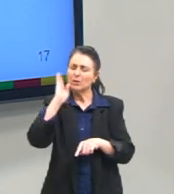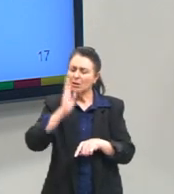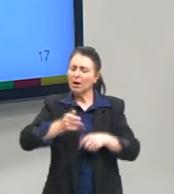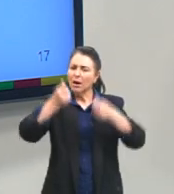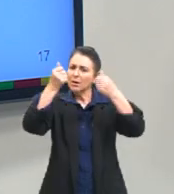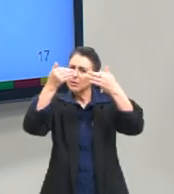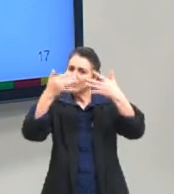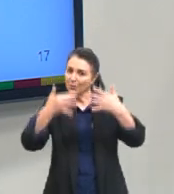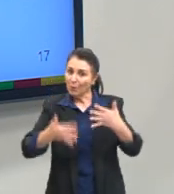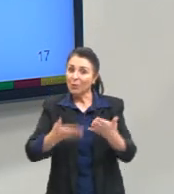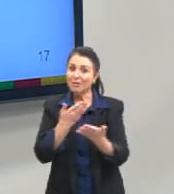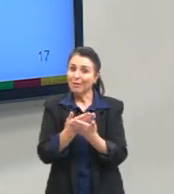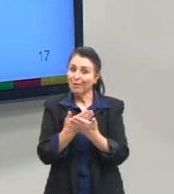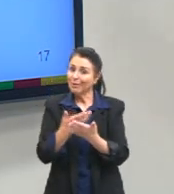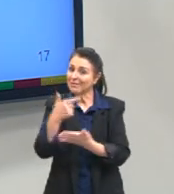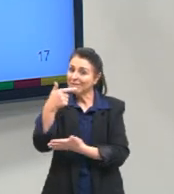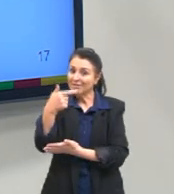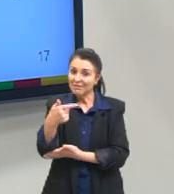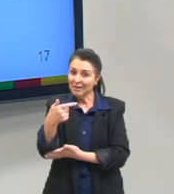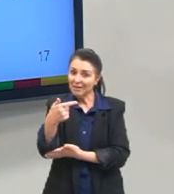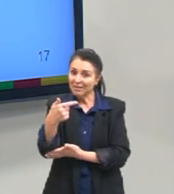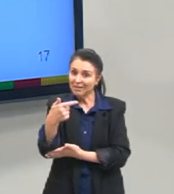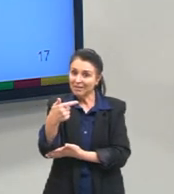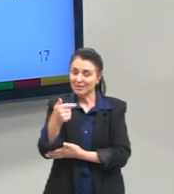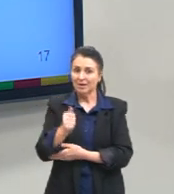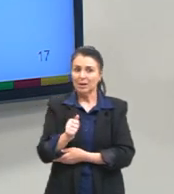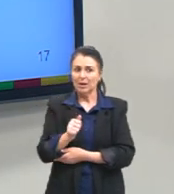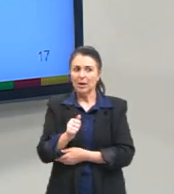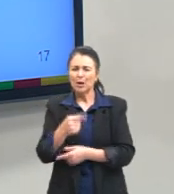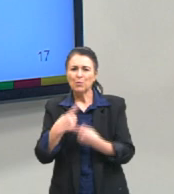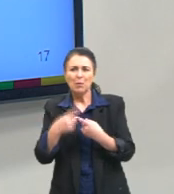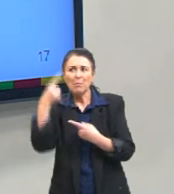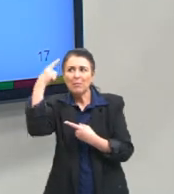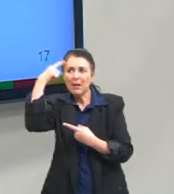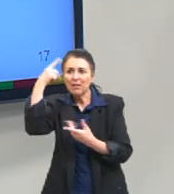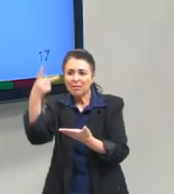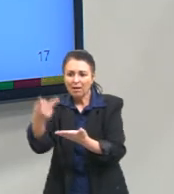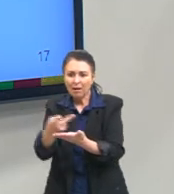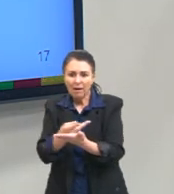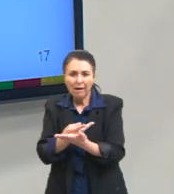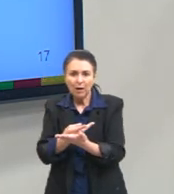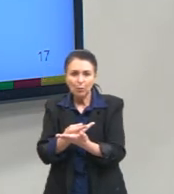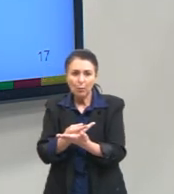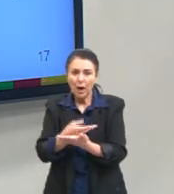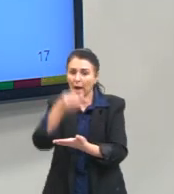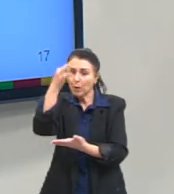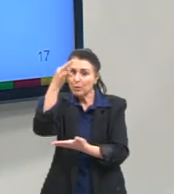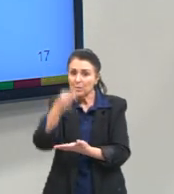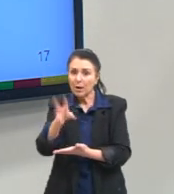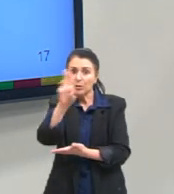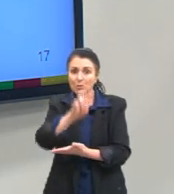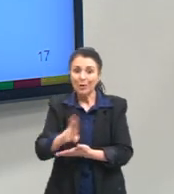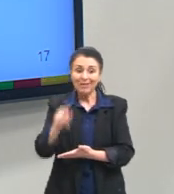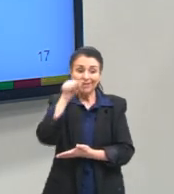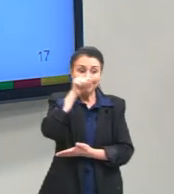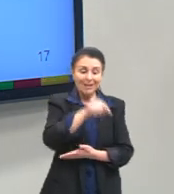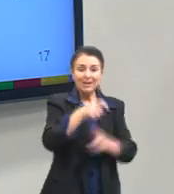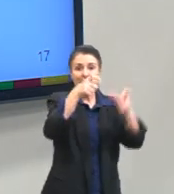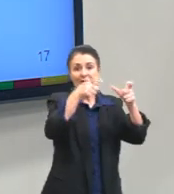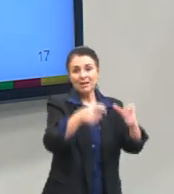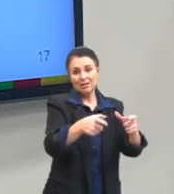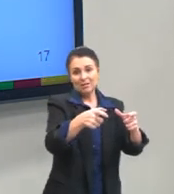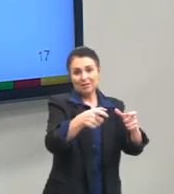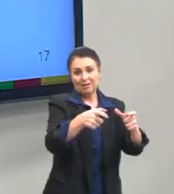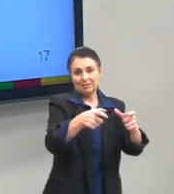na nossa aula 7, muitas vezes, aquilo que é considerado errado é o mais adequado para uma determinada situação. Então, esse